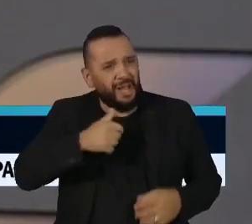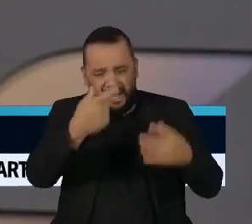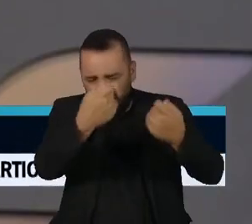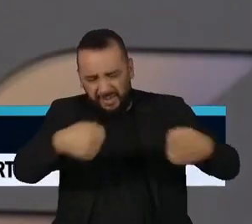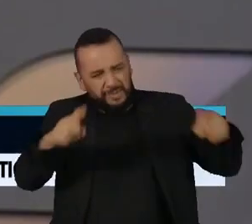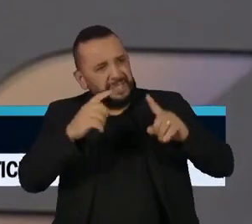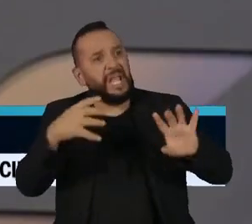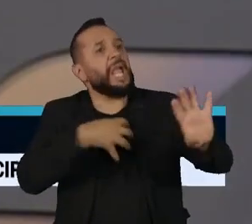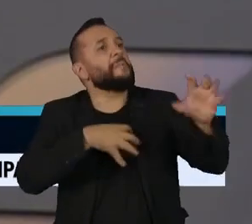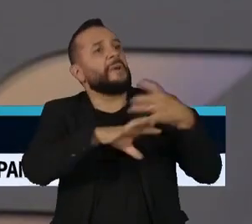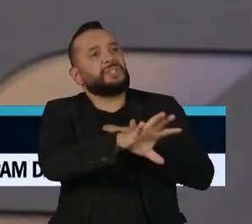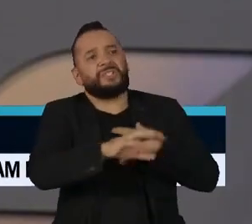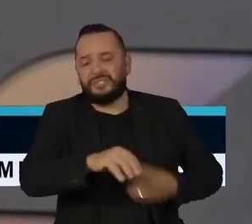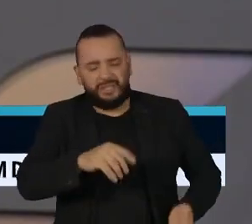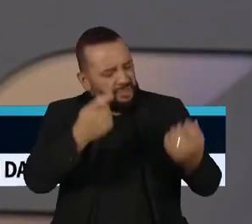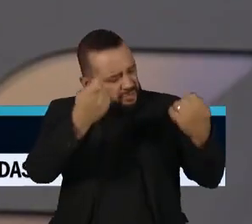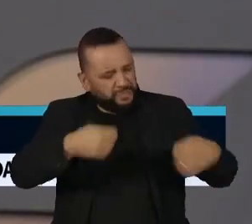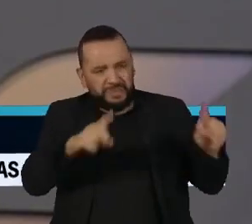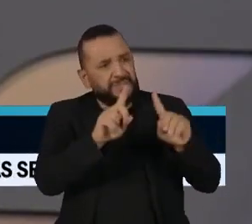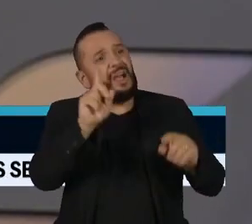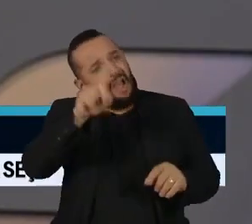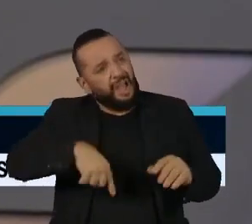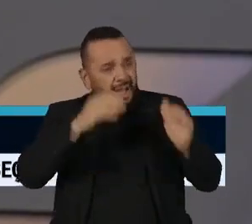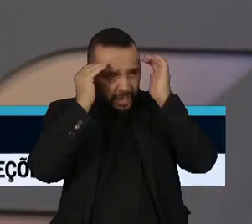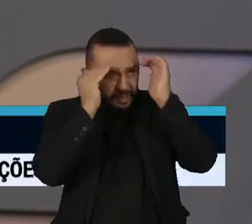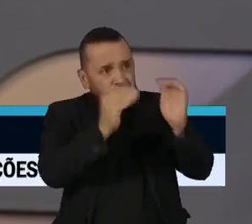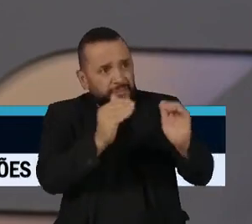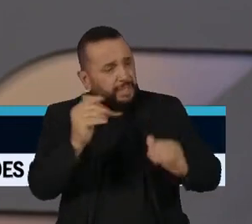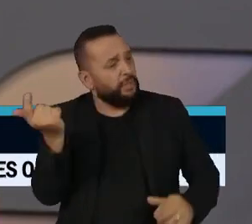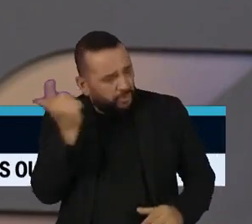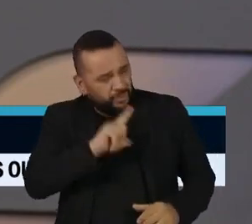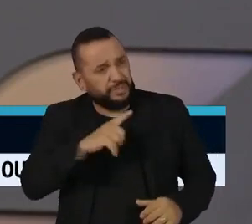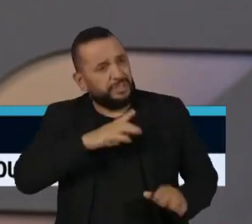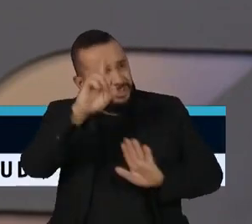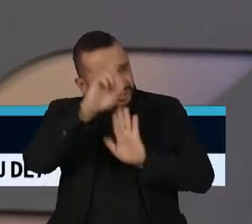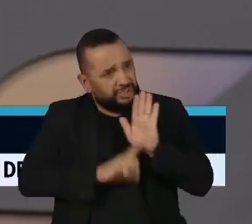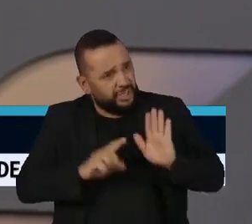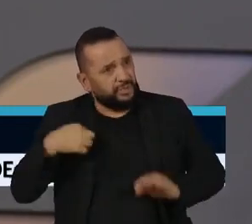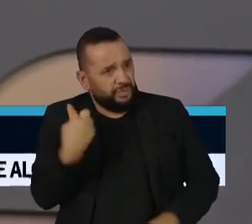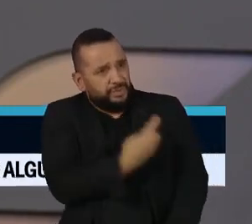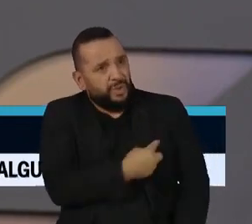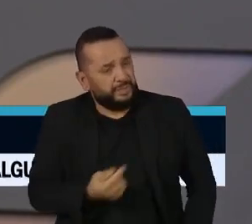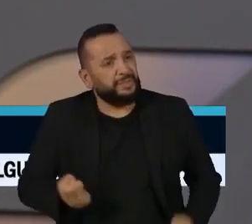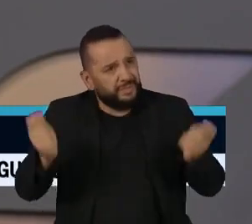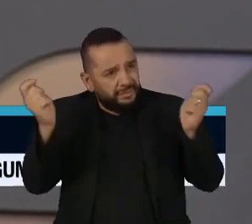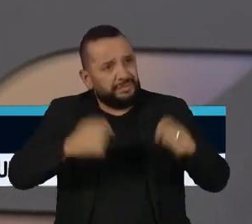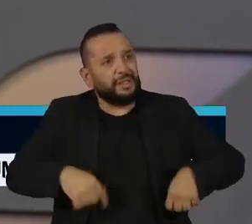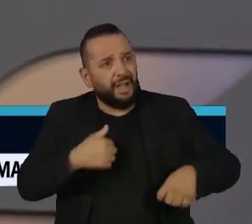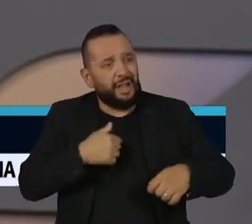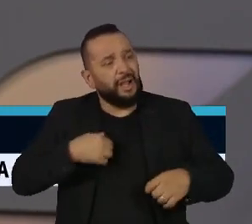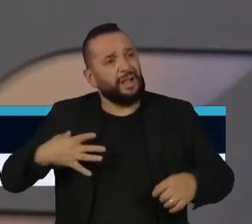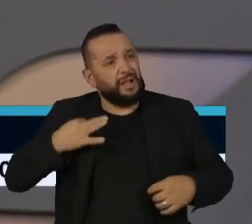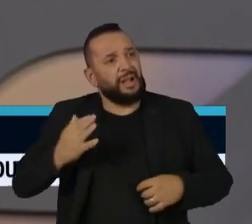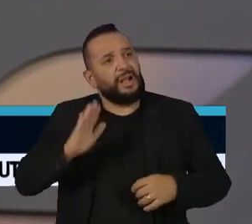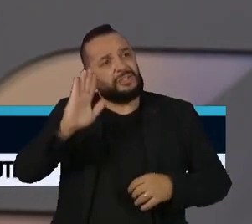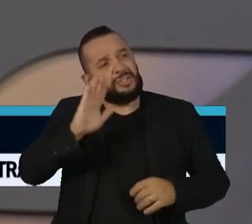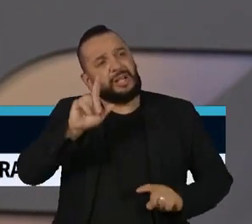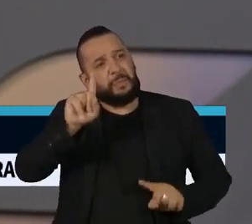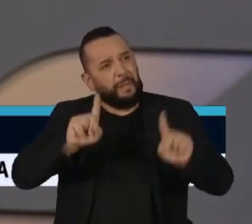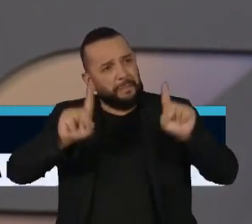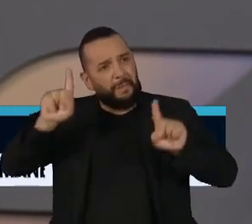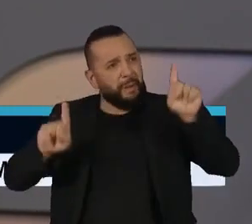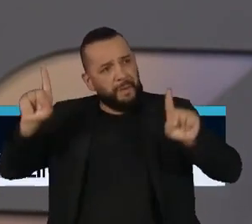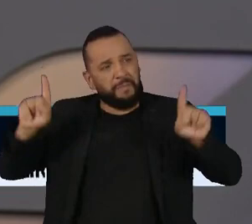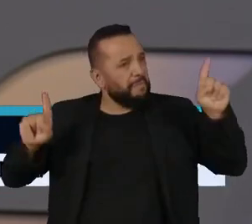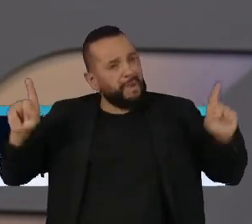Nós precisamos, sim, de respeito e de garantir os nossos direitos para que possamos concorrer de maneira igualitária a